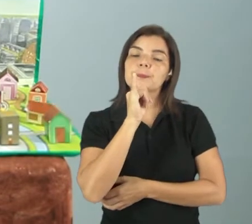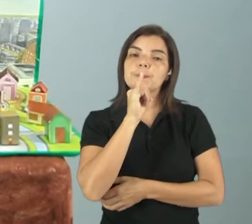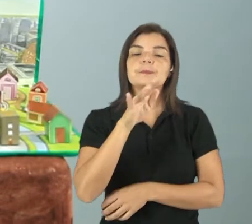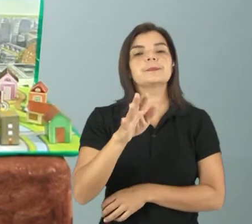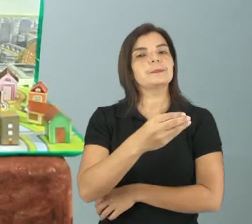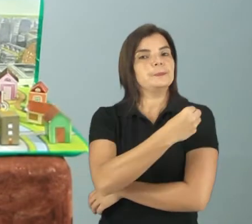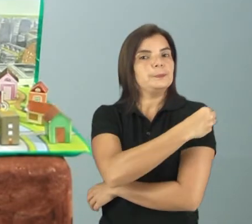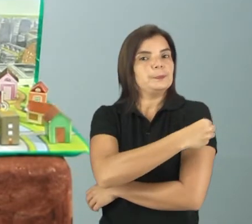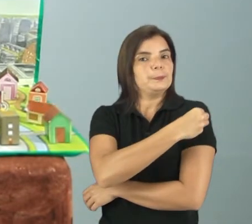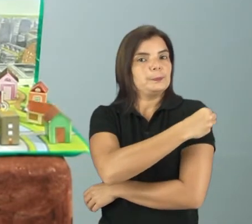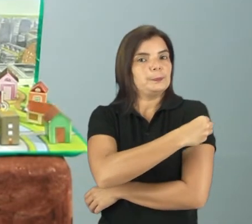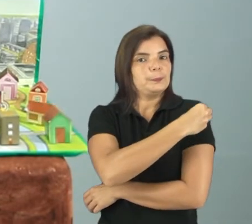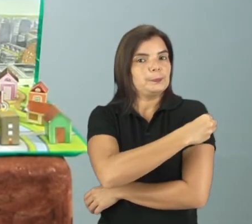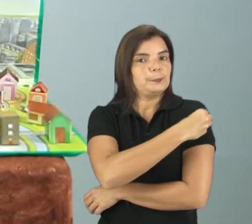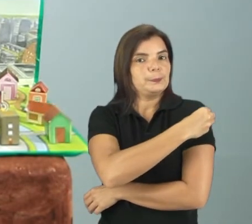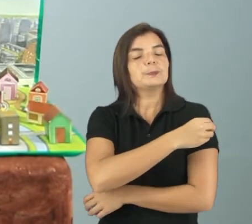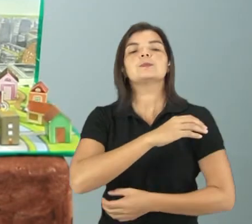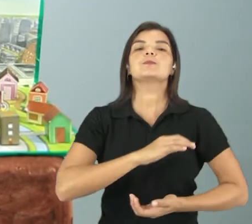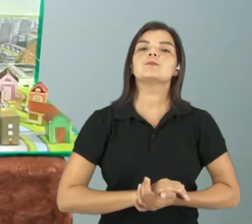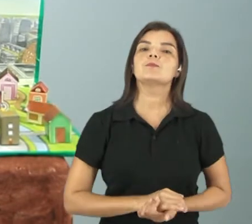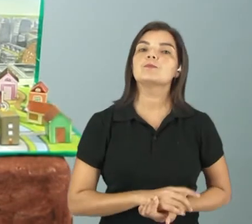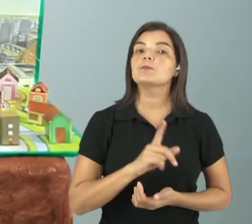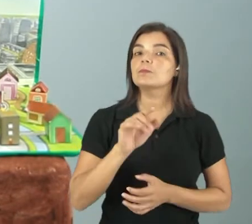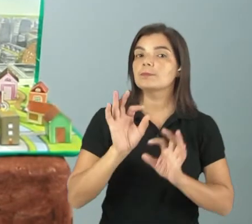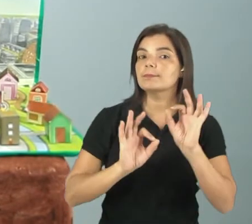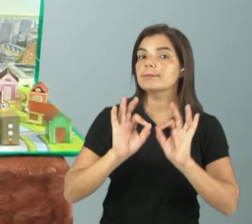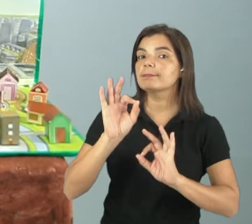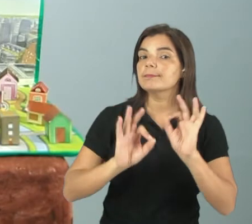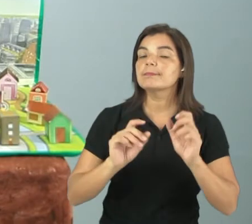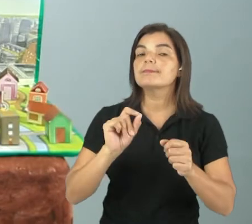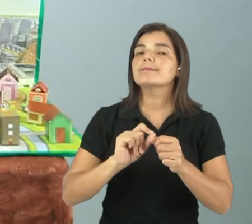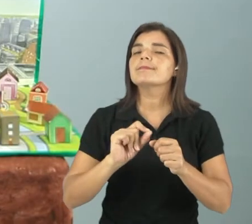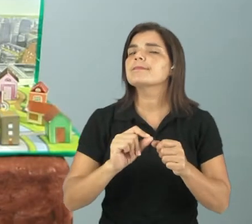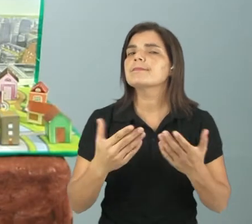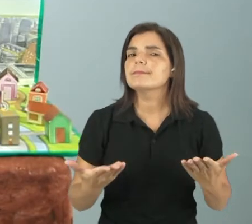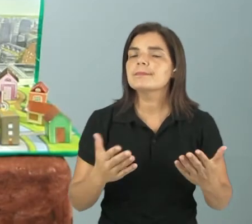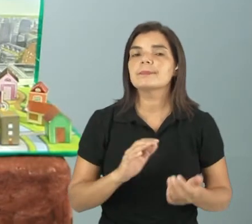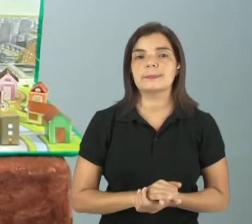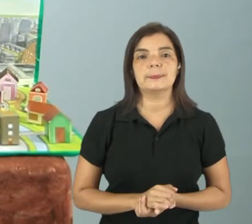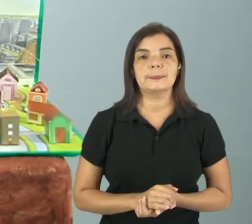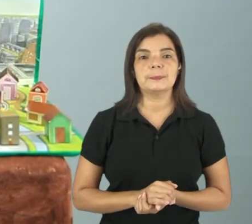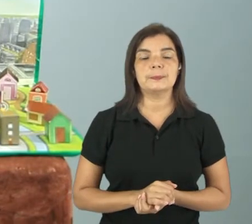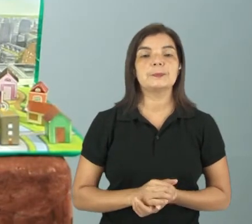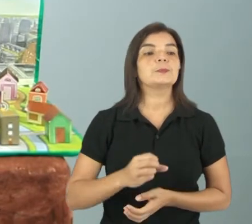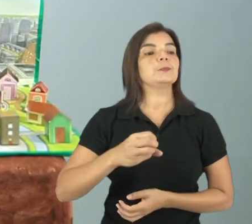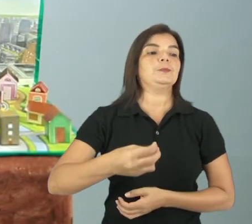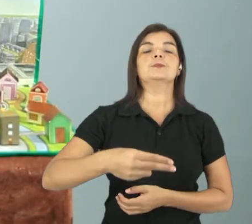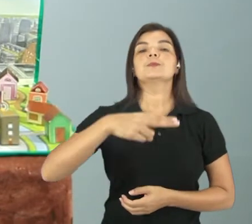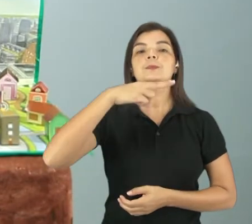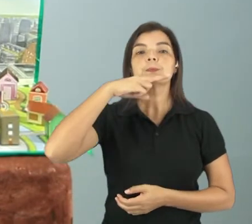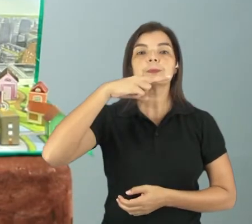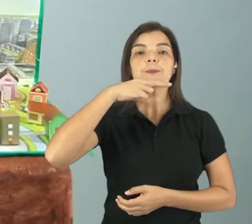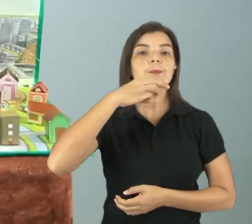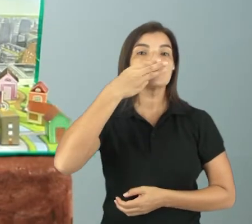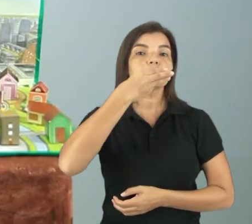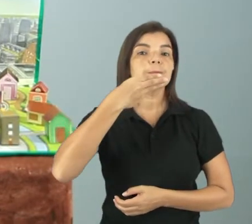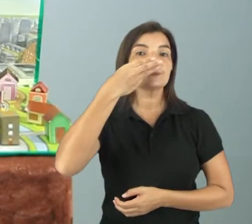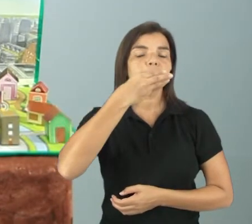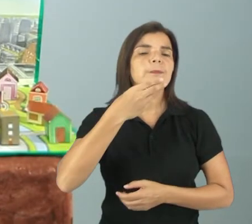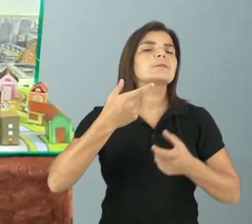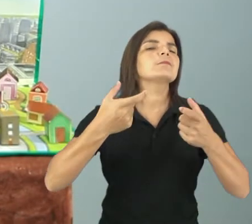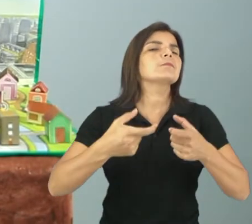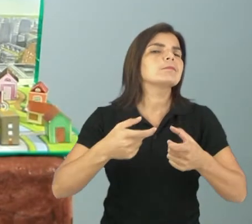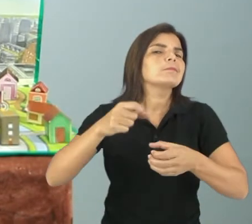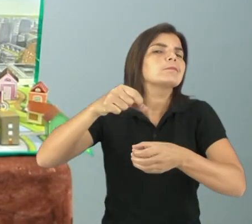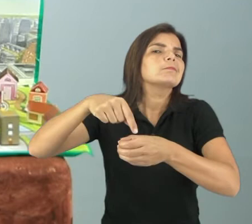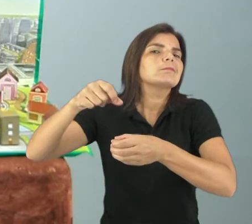álcool. O álcool, ele é feito do quê? A partir do quê? Da cana-de-açúcar. E onde é que